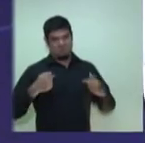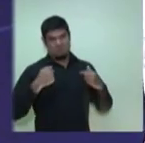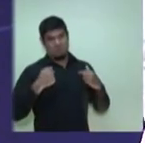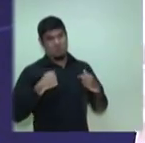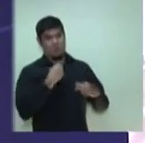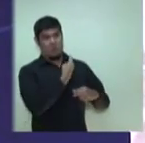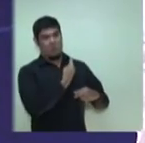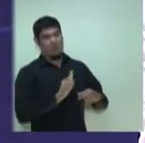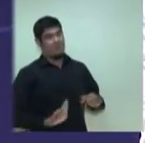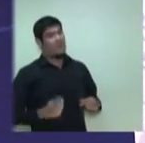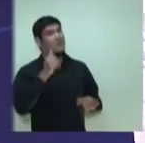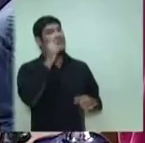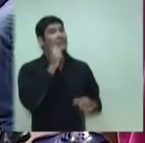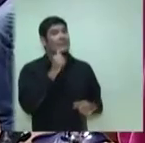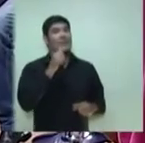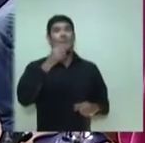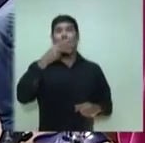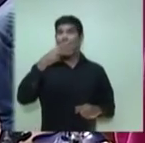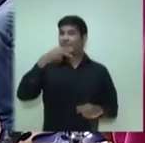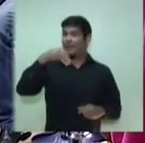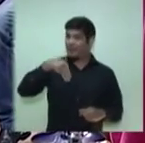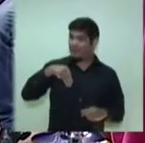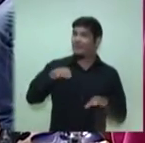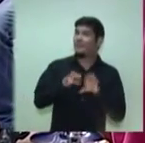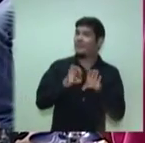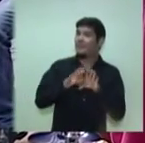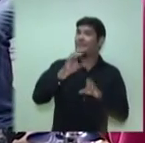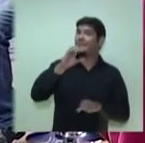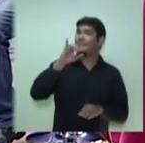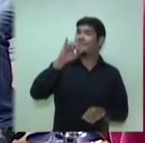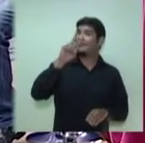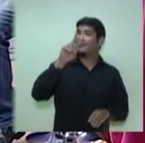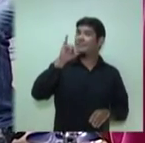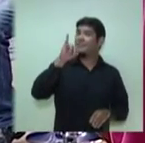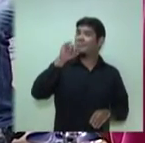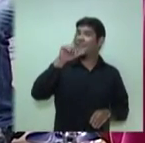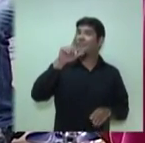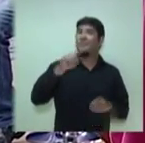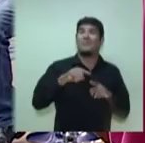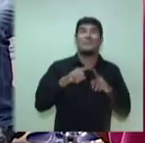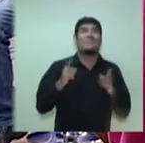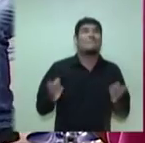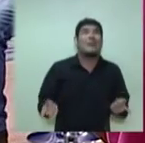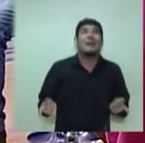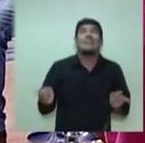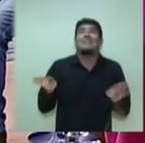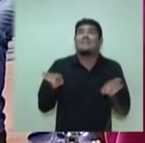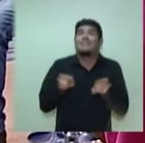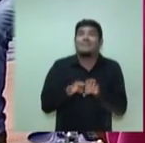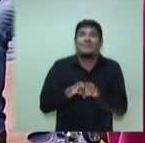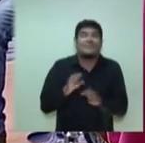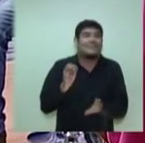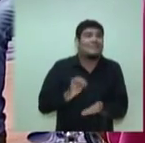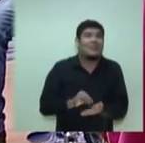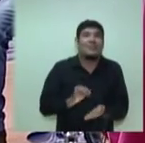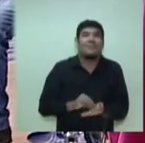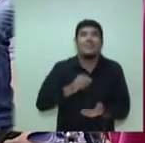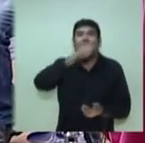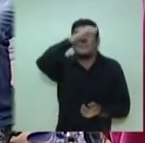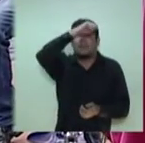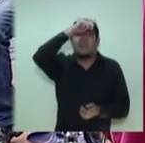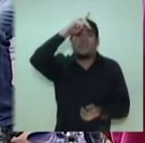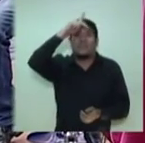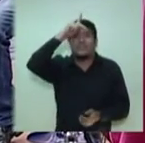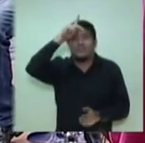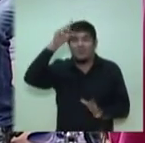Estado, que tem polícia militar, que tem polícia civil. Mas cada vez mais, inclusive por determinação também constitucional, a Prefeitura vai